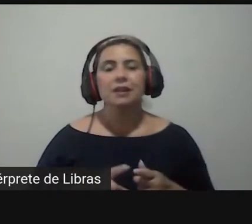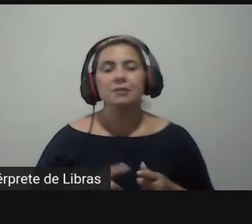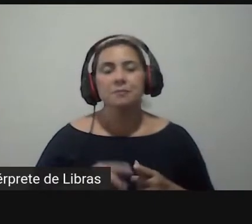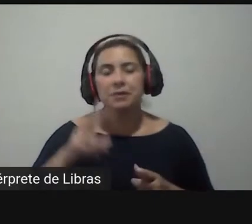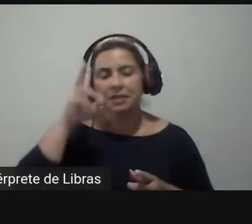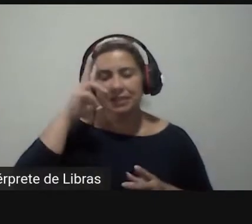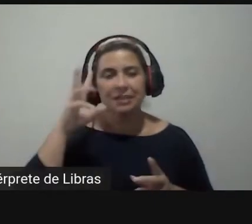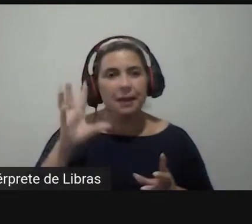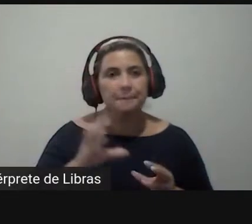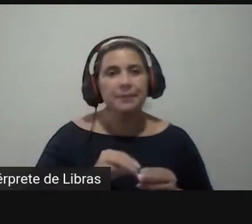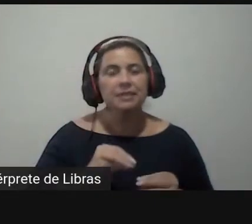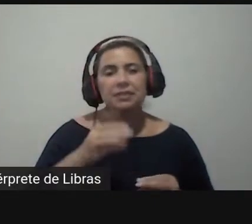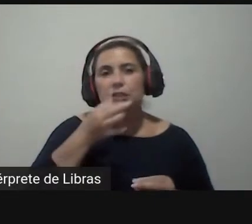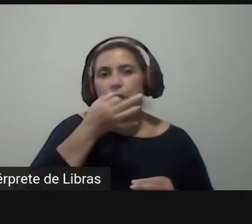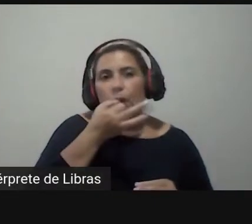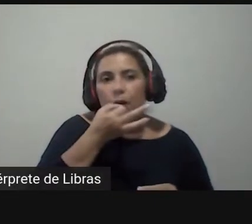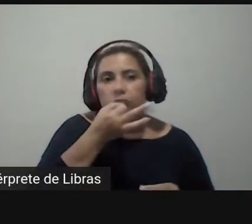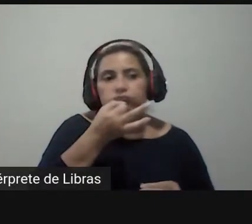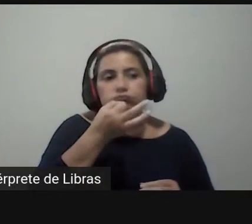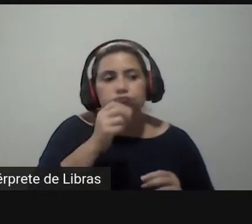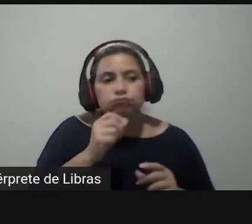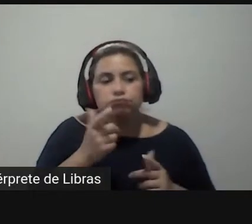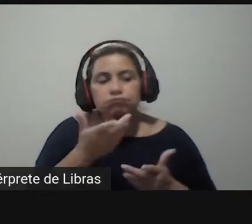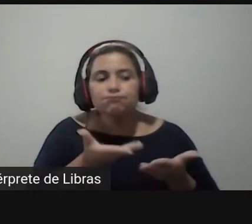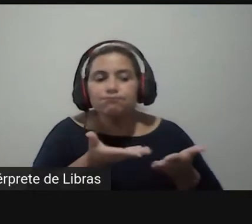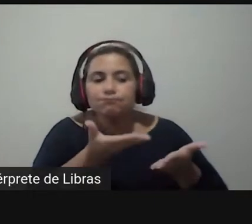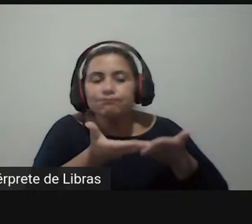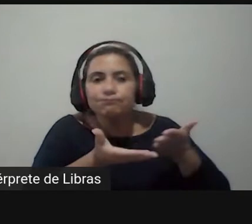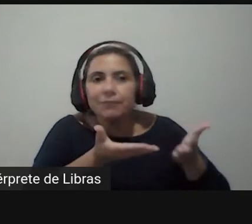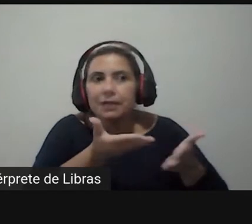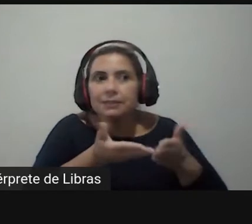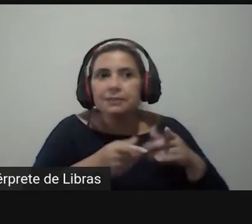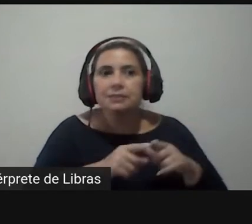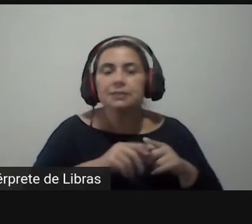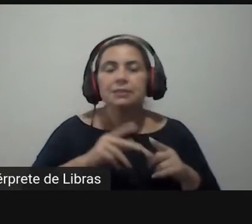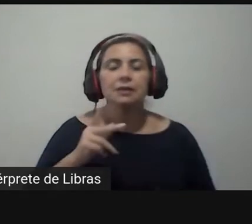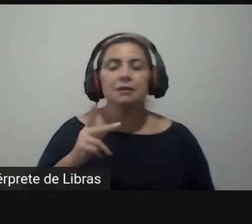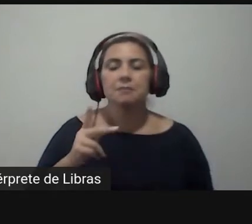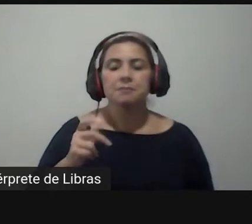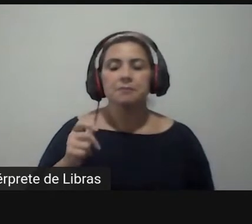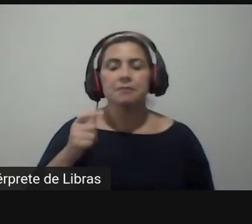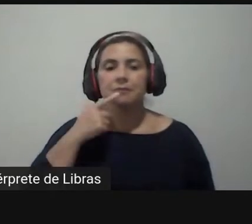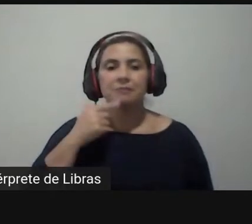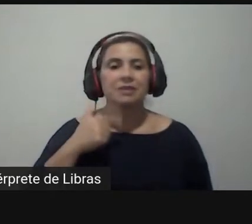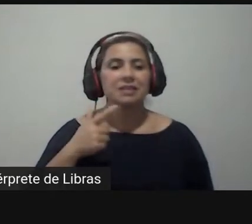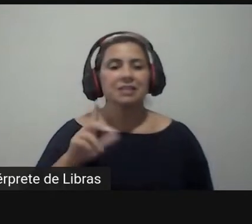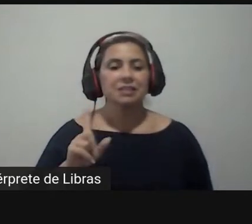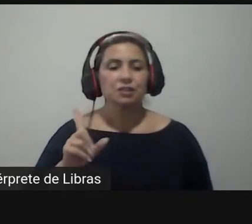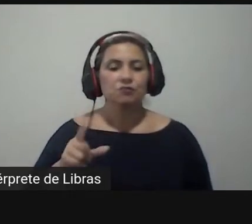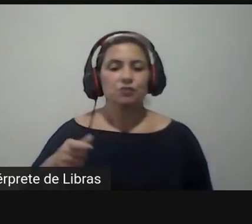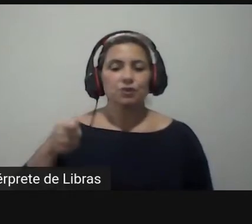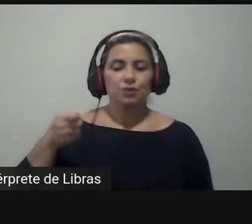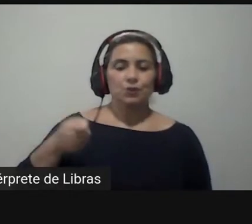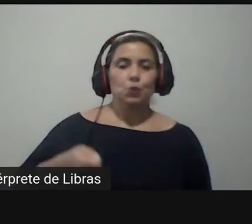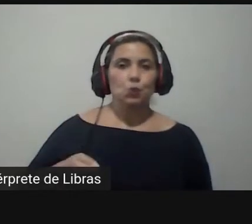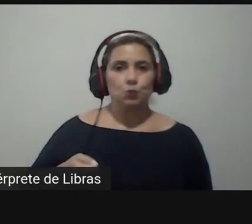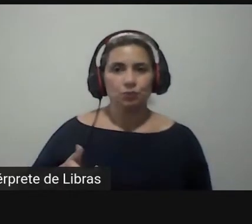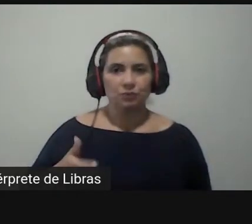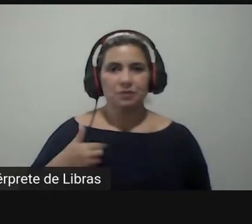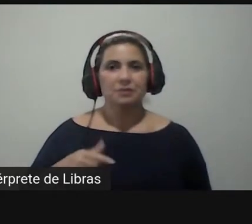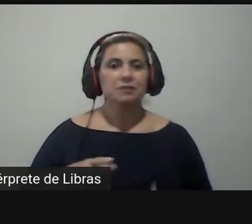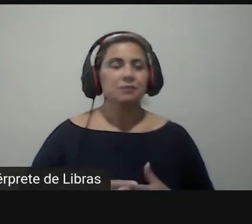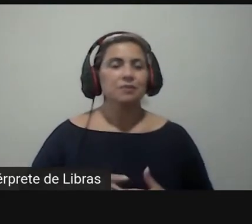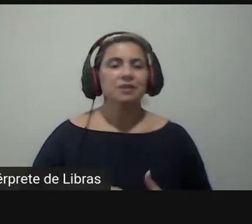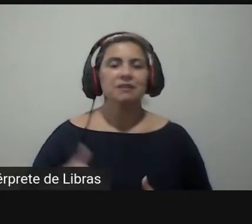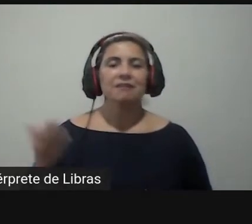elas chegassem a um parlamentar extrapolando a rigidez de outros mecanismos já estatuídos